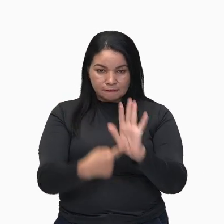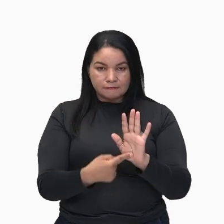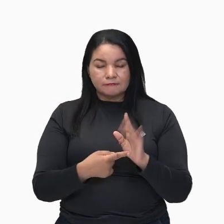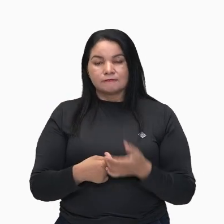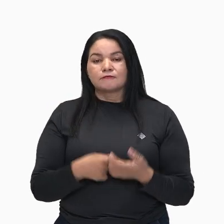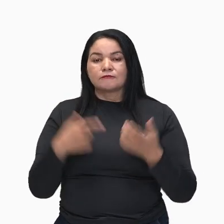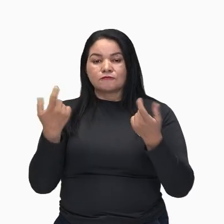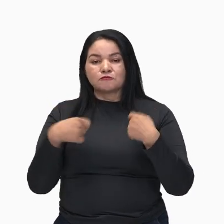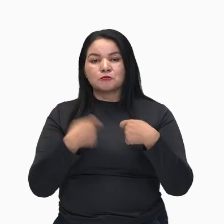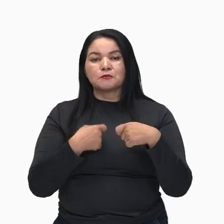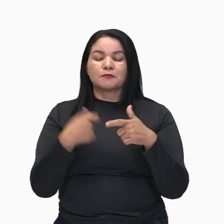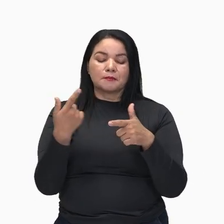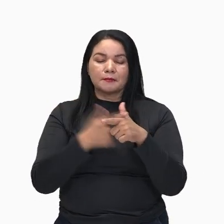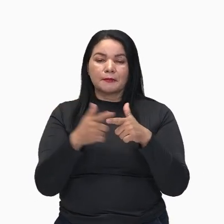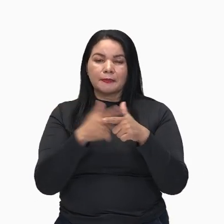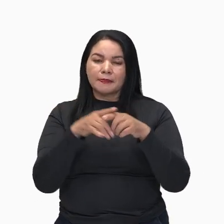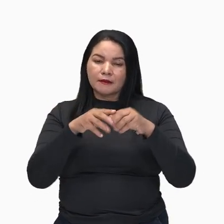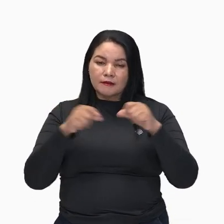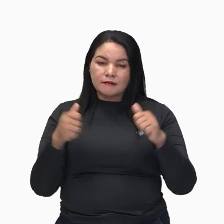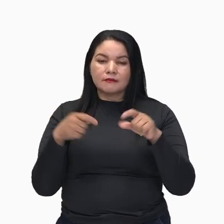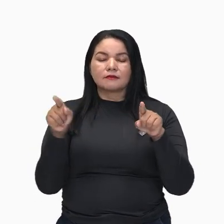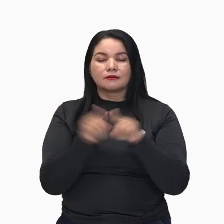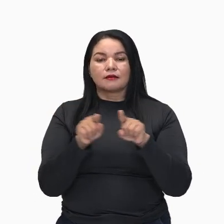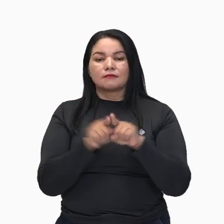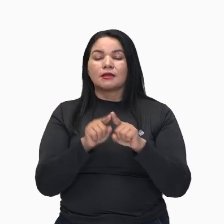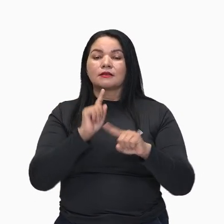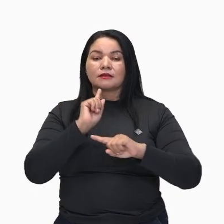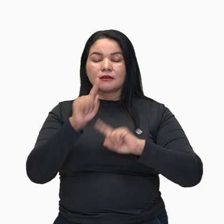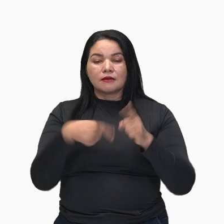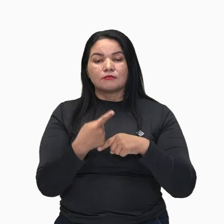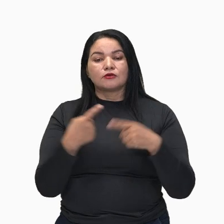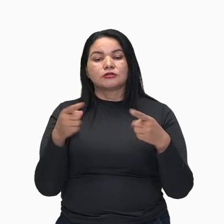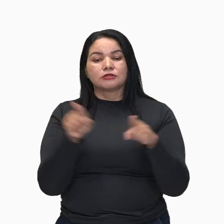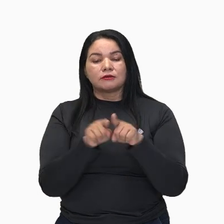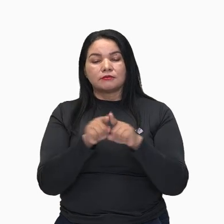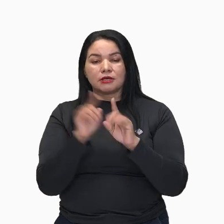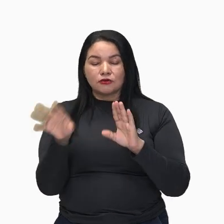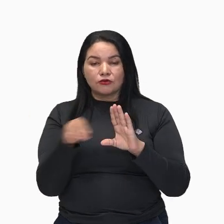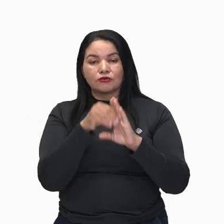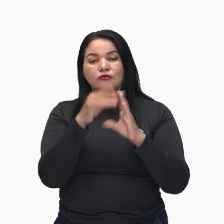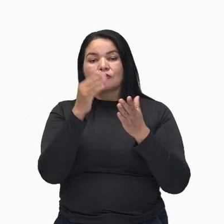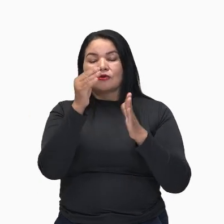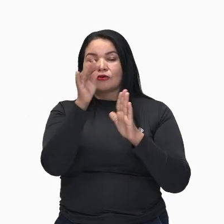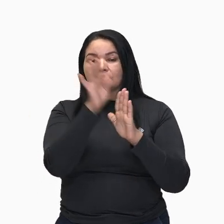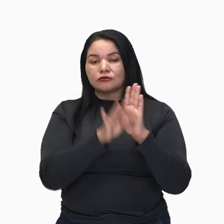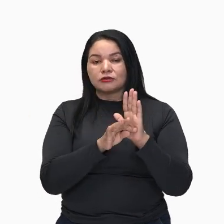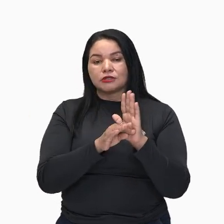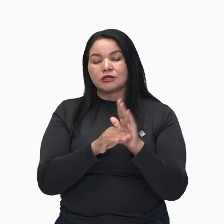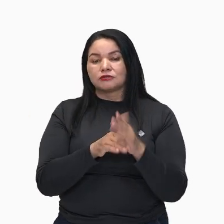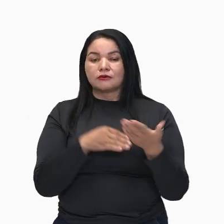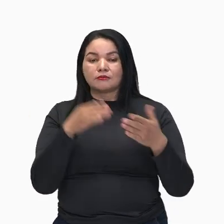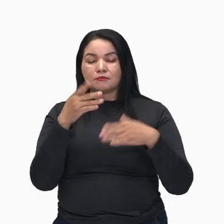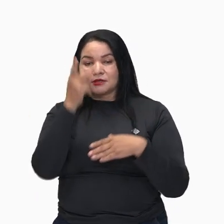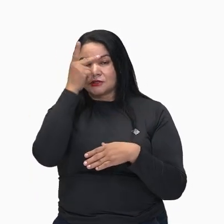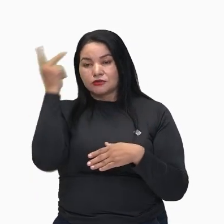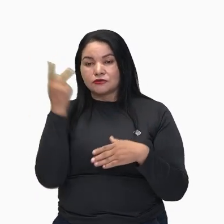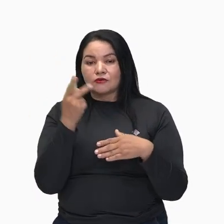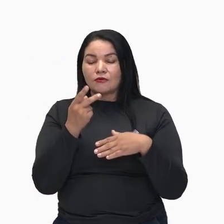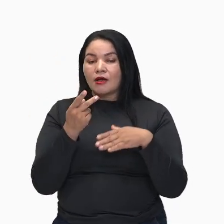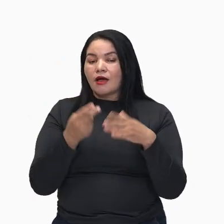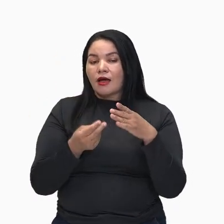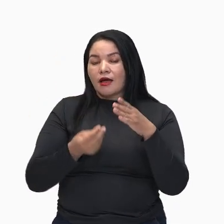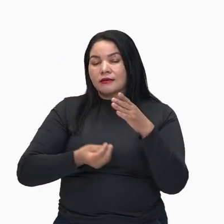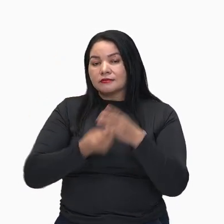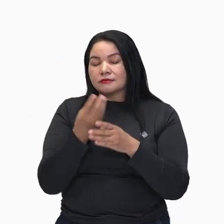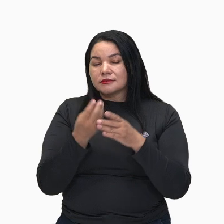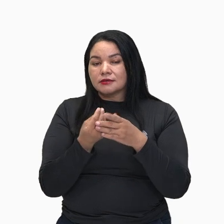resolver o problema. Na sequência ela diz quem vai realizar a ação, o agente, vamos lá, na sequência.